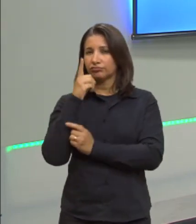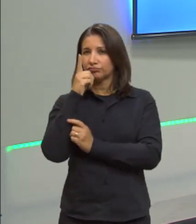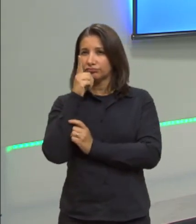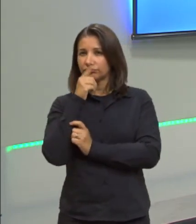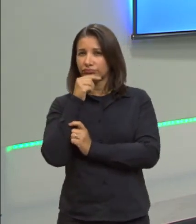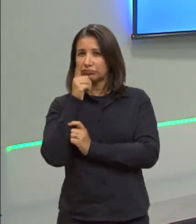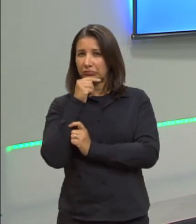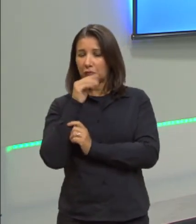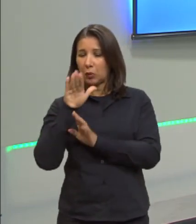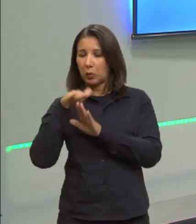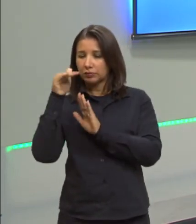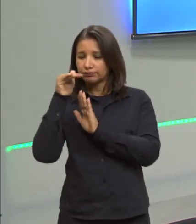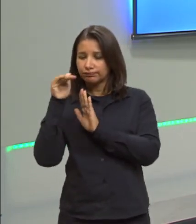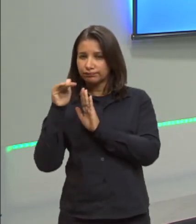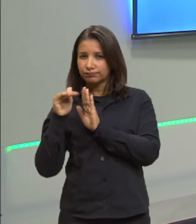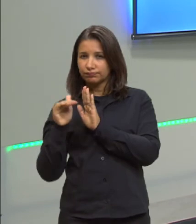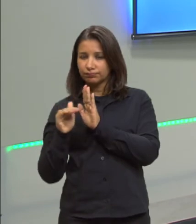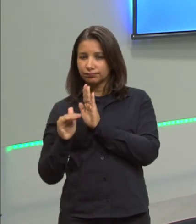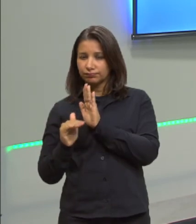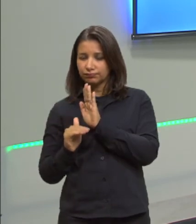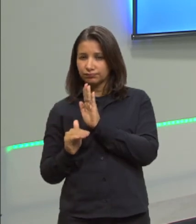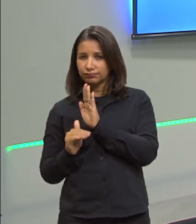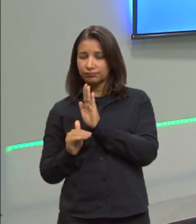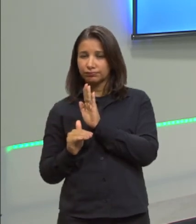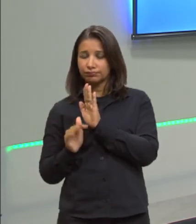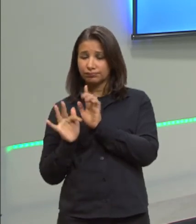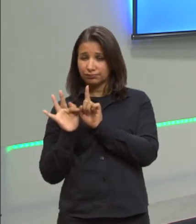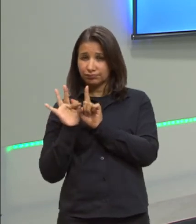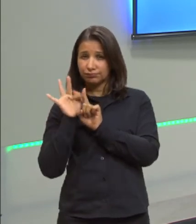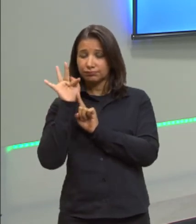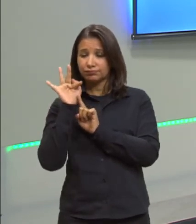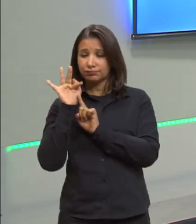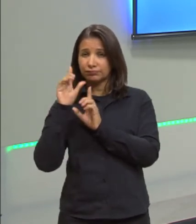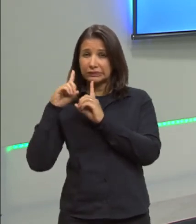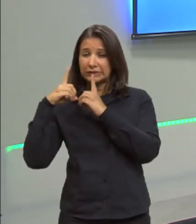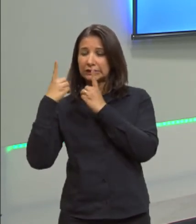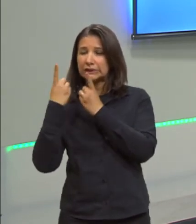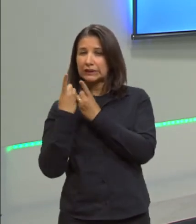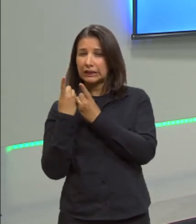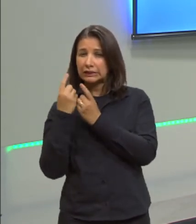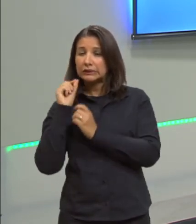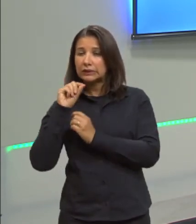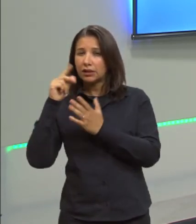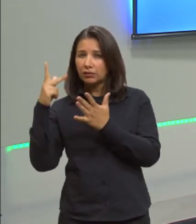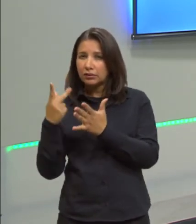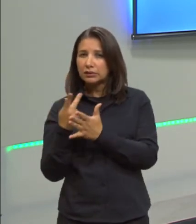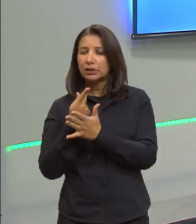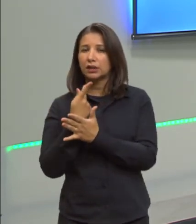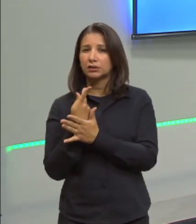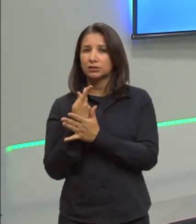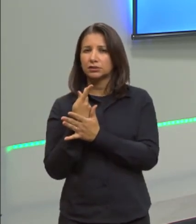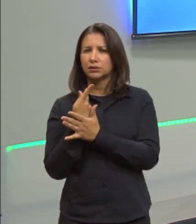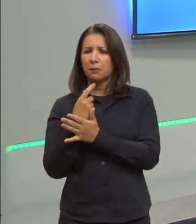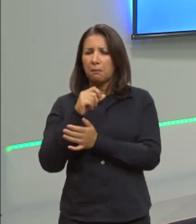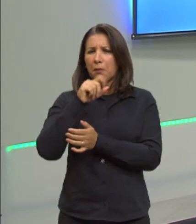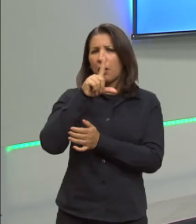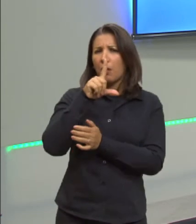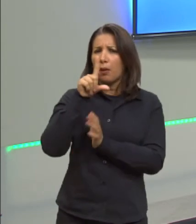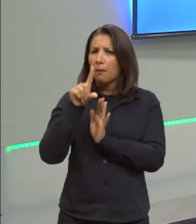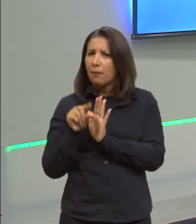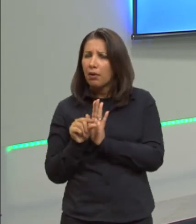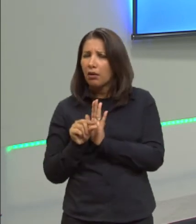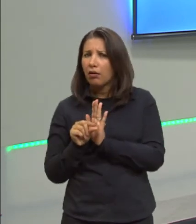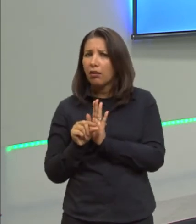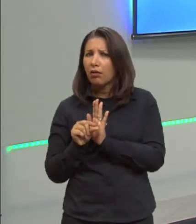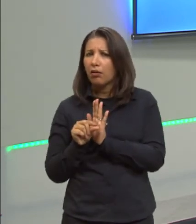quando está baixando a temperatura, a densidade da água faria o quê? Ela ficaria maior ou menor? O que acontece?